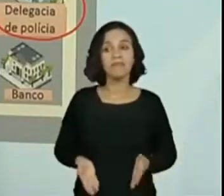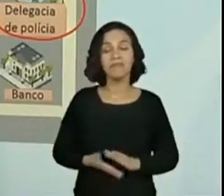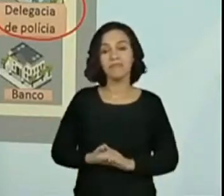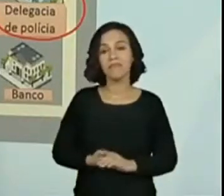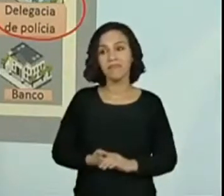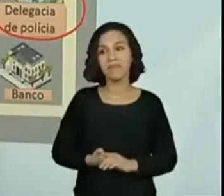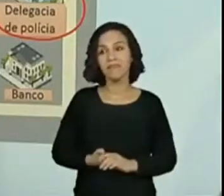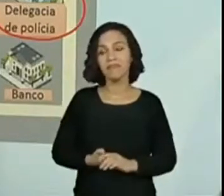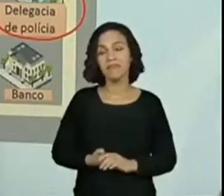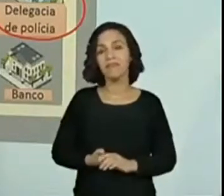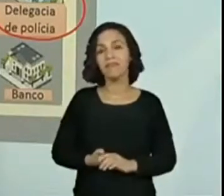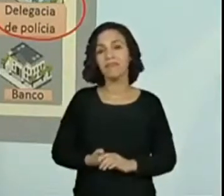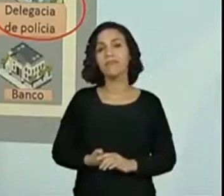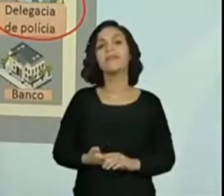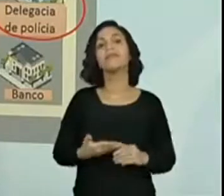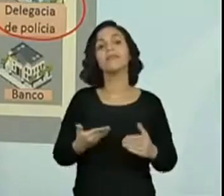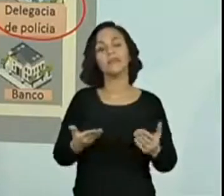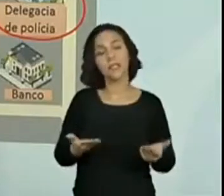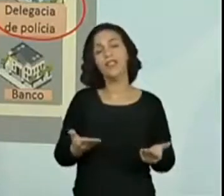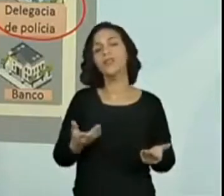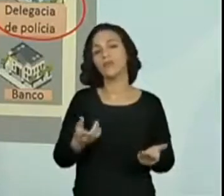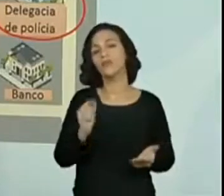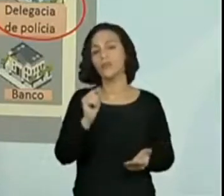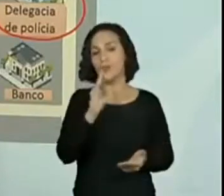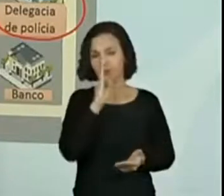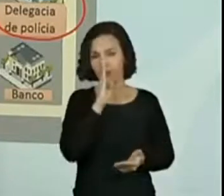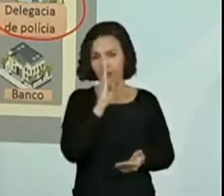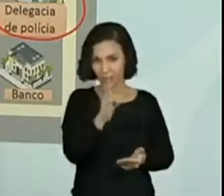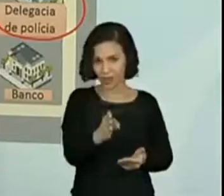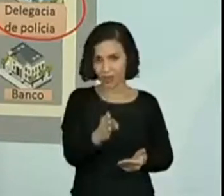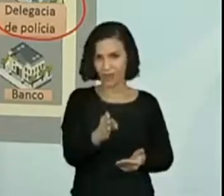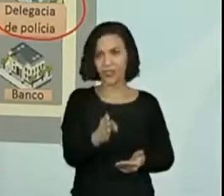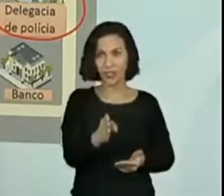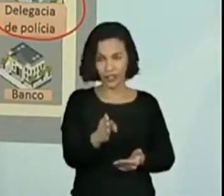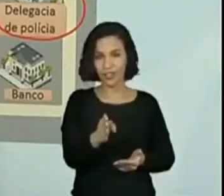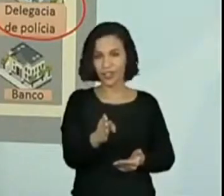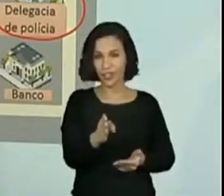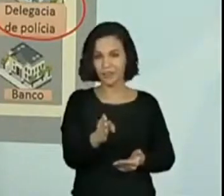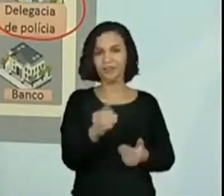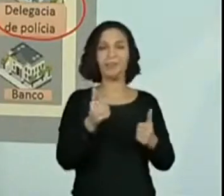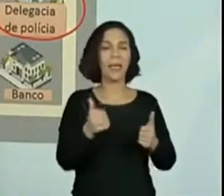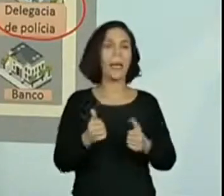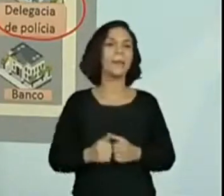Eu vou colocar a seta para ajudar, tá? Em frente. Em frente? É, em frente. A seta aqui.